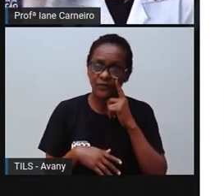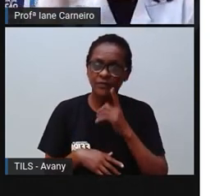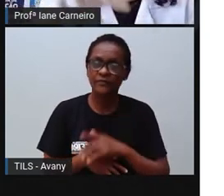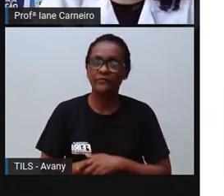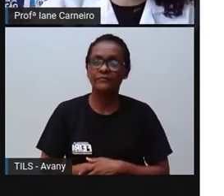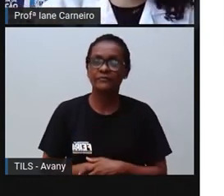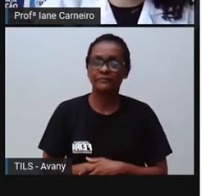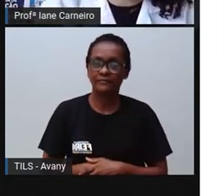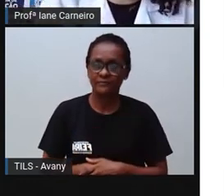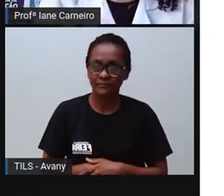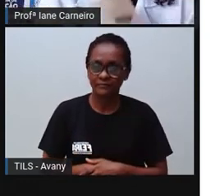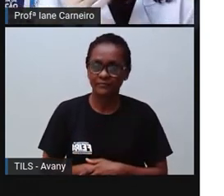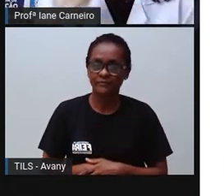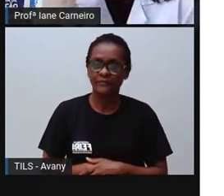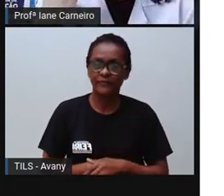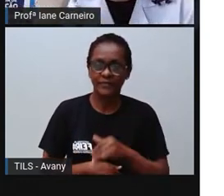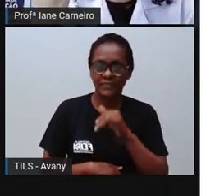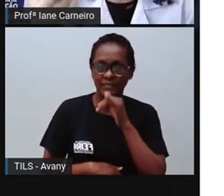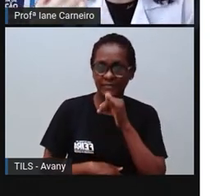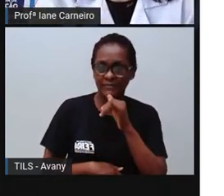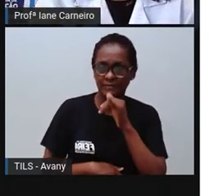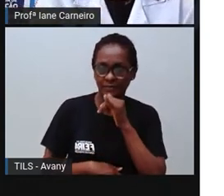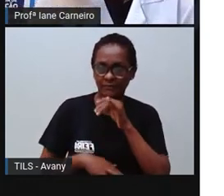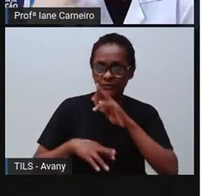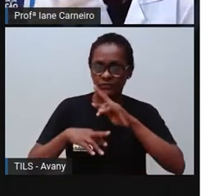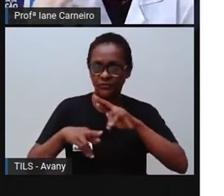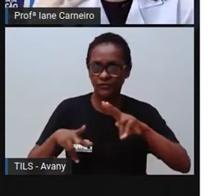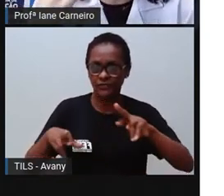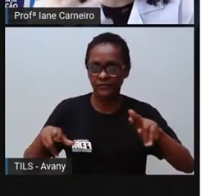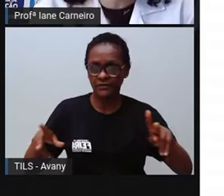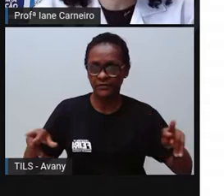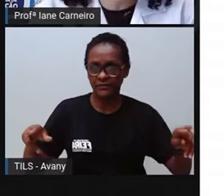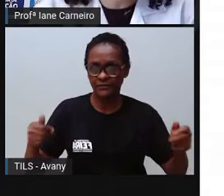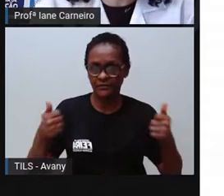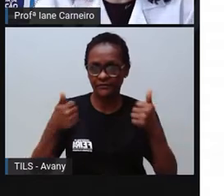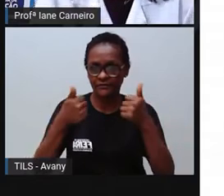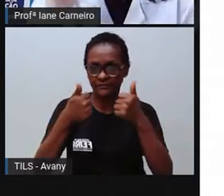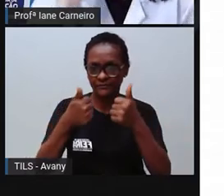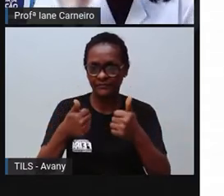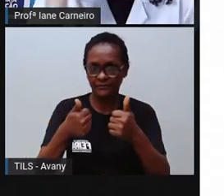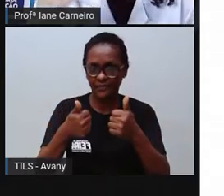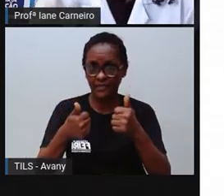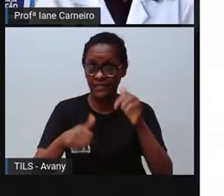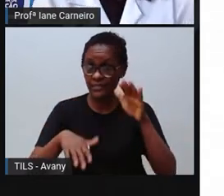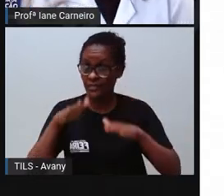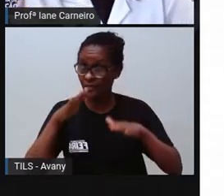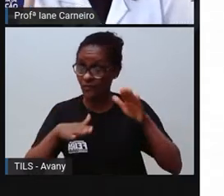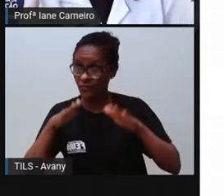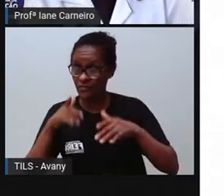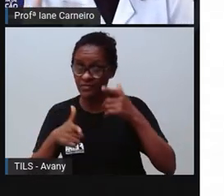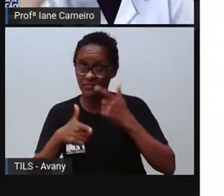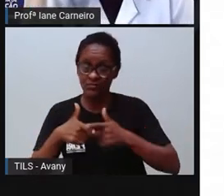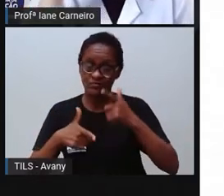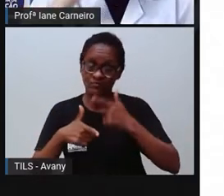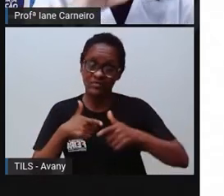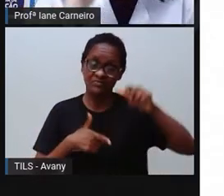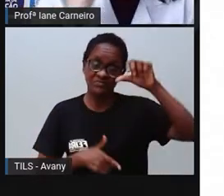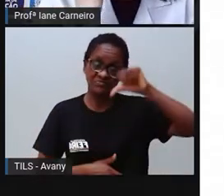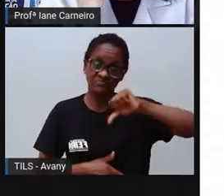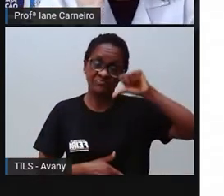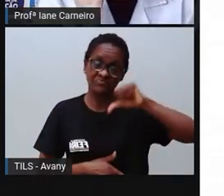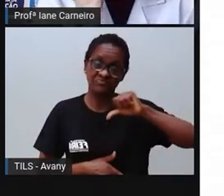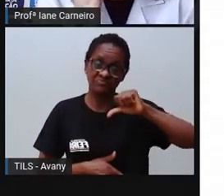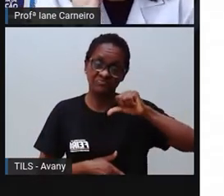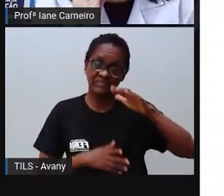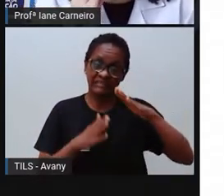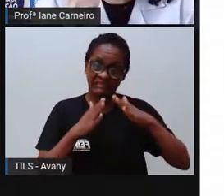vocês algumas situações e a gente vai ver quais são os problemas, né? Que podem acontecer e podem tornar a casa de vocês não